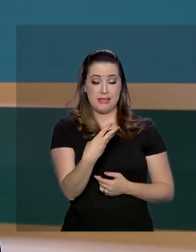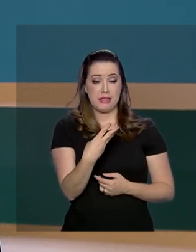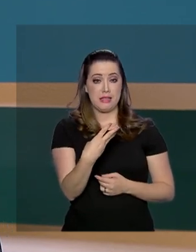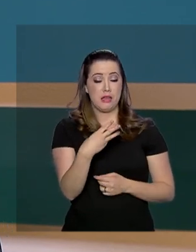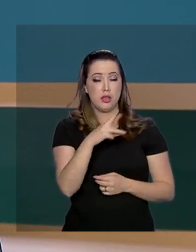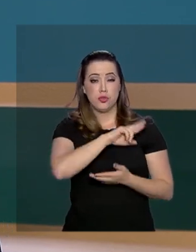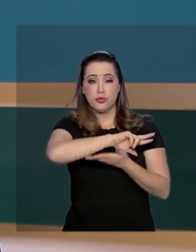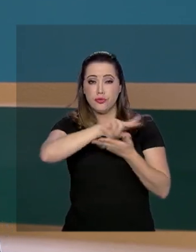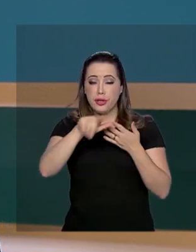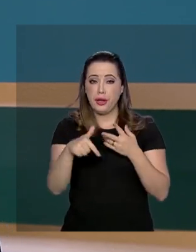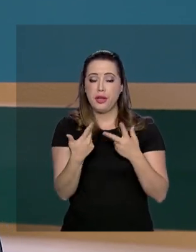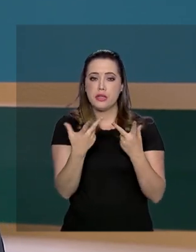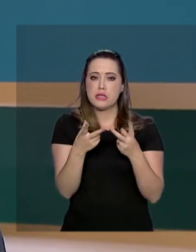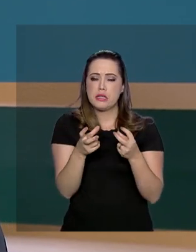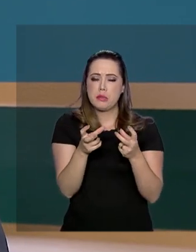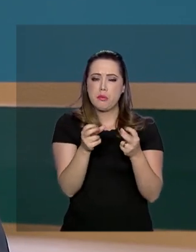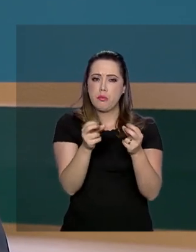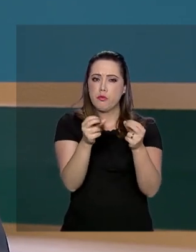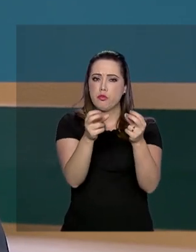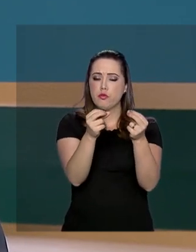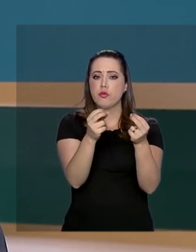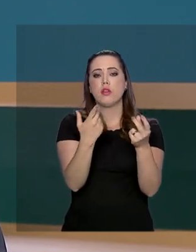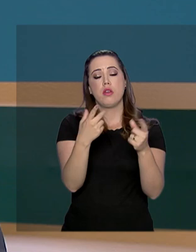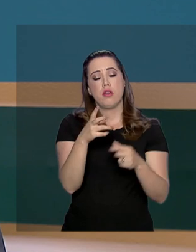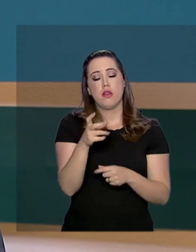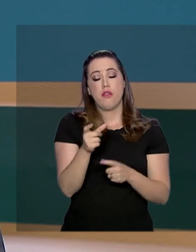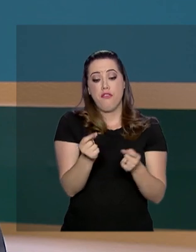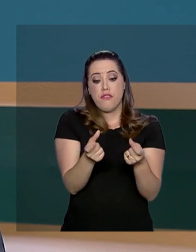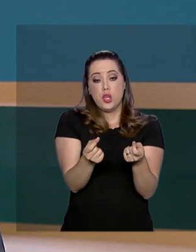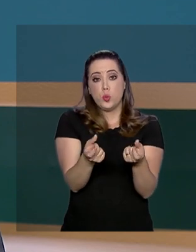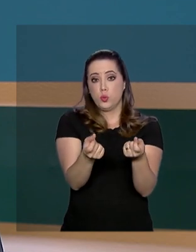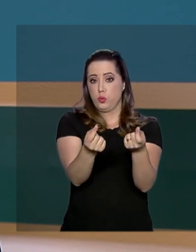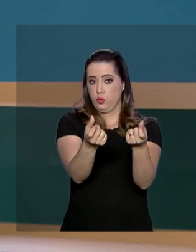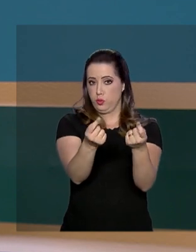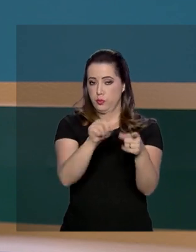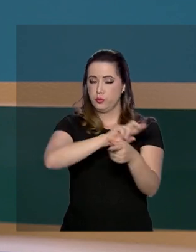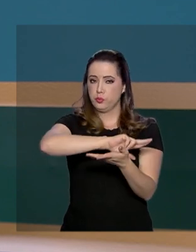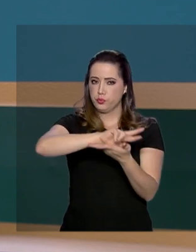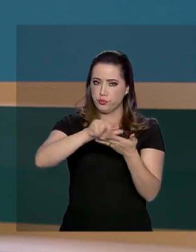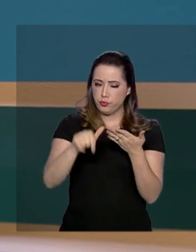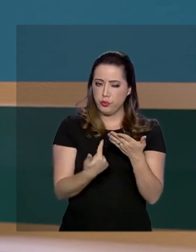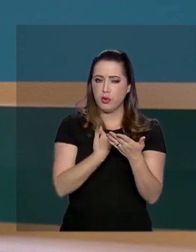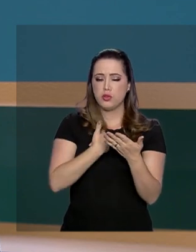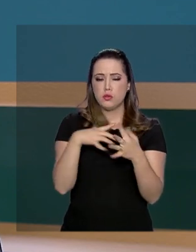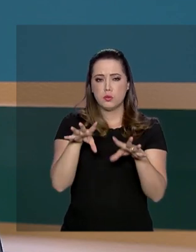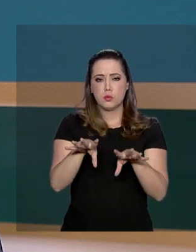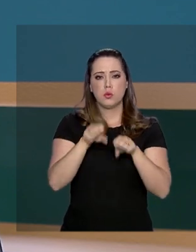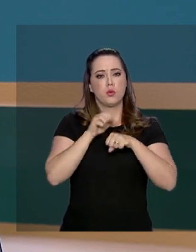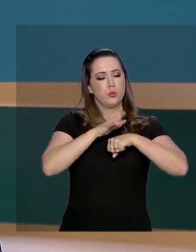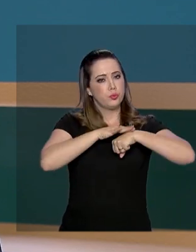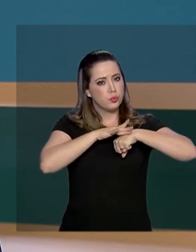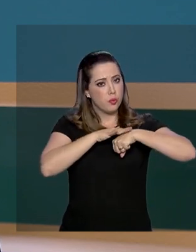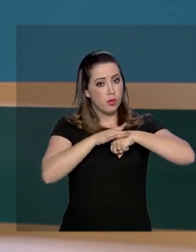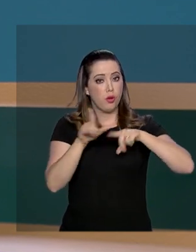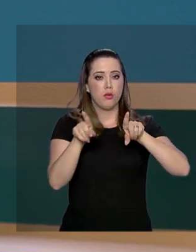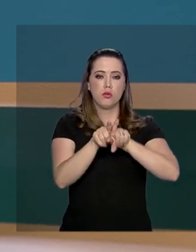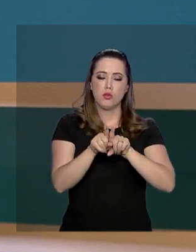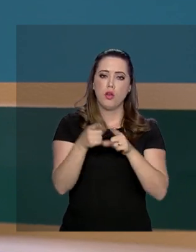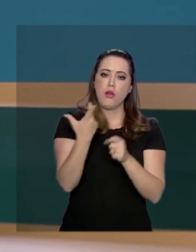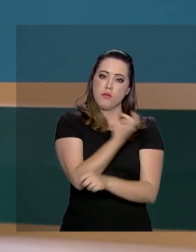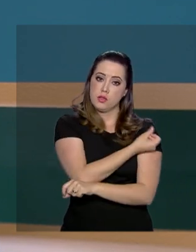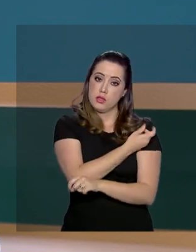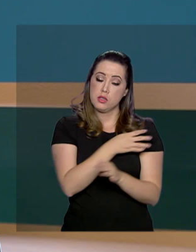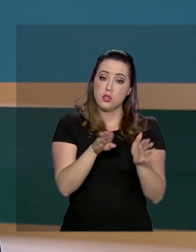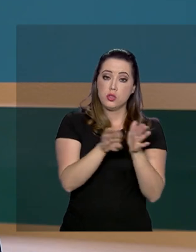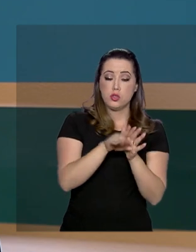protege contra meningite e infecção generalizada, a septicemia. As doses devem chegar aos hospitais públicos ao longo